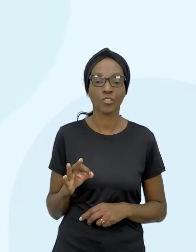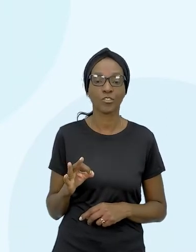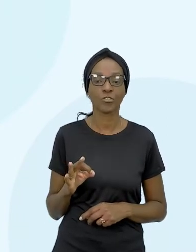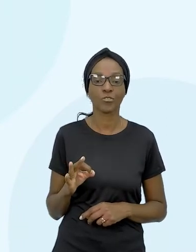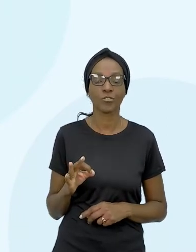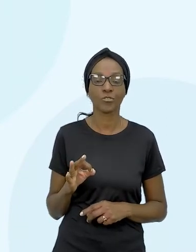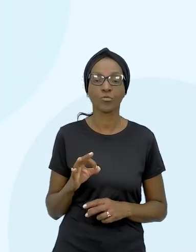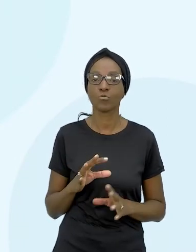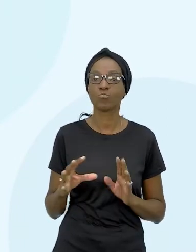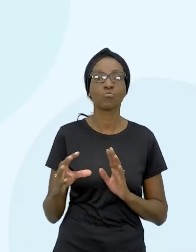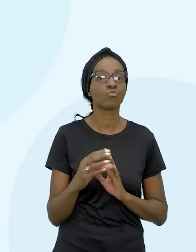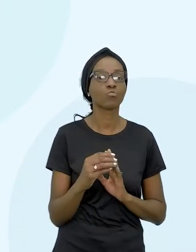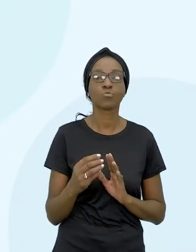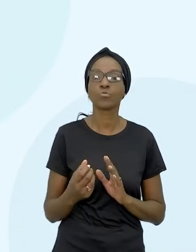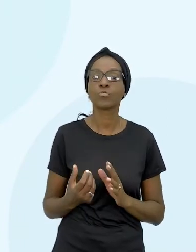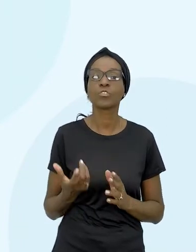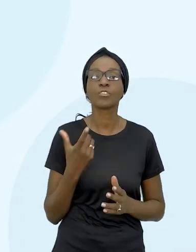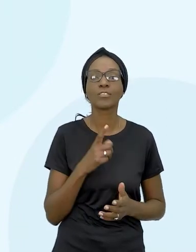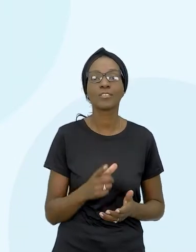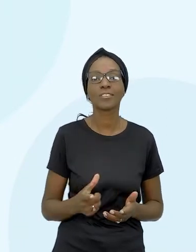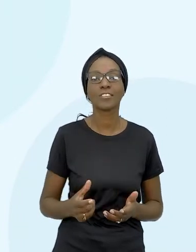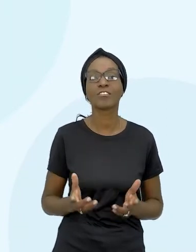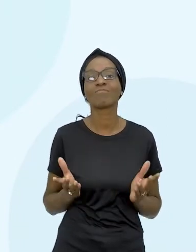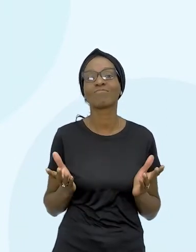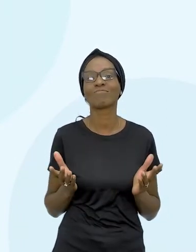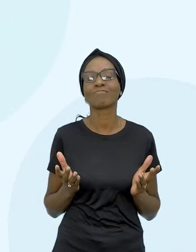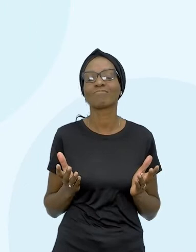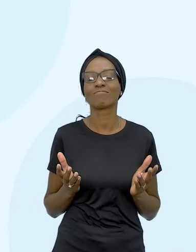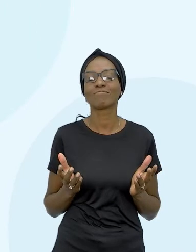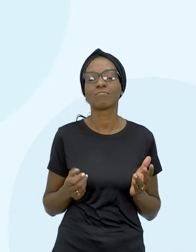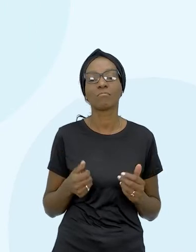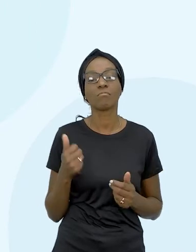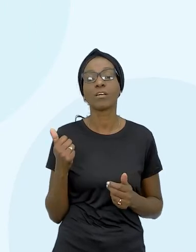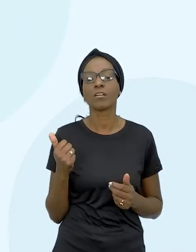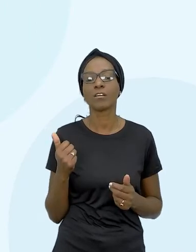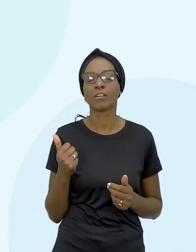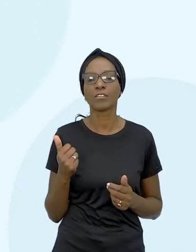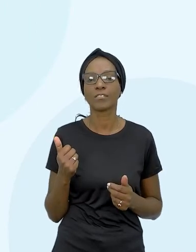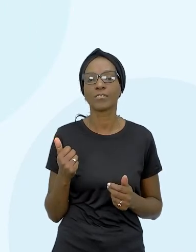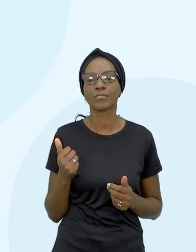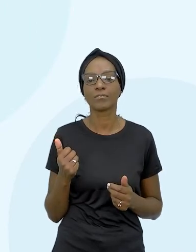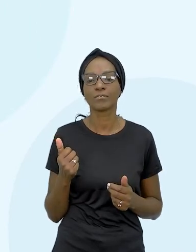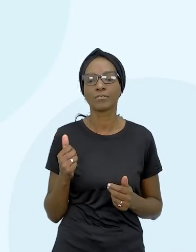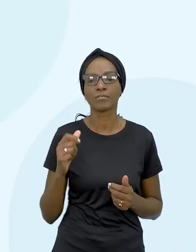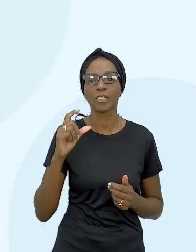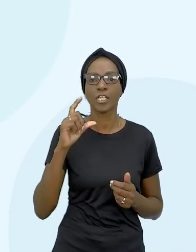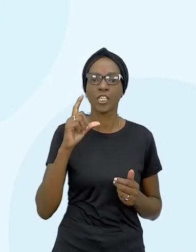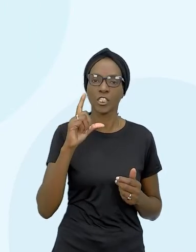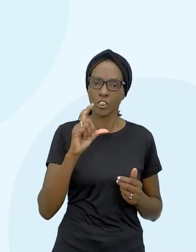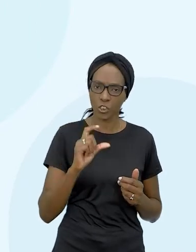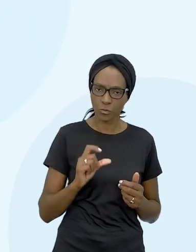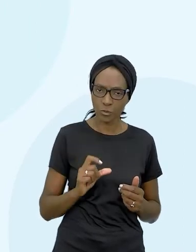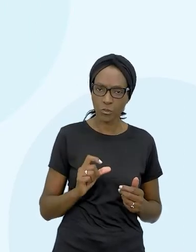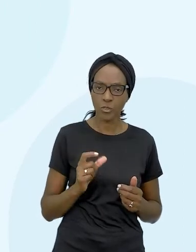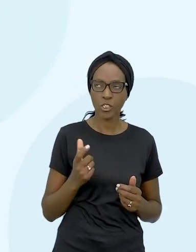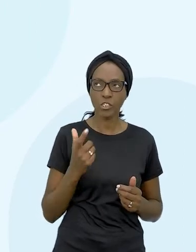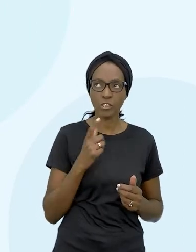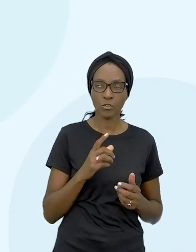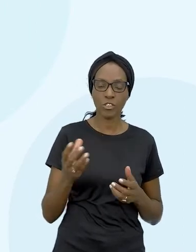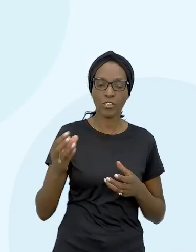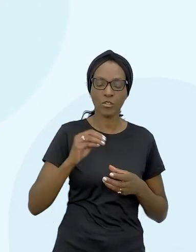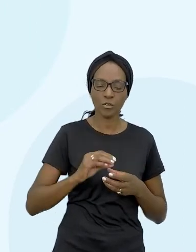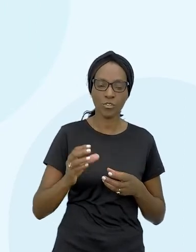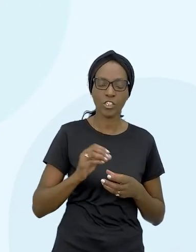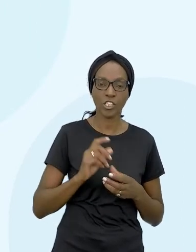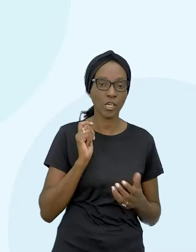sobre o ganho e aí o que será que é melhor ter menor rendimento mensal e ser isento do